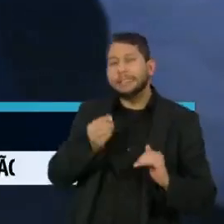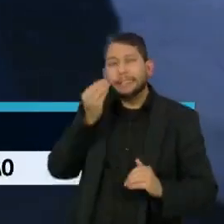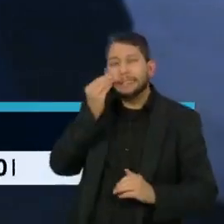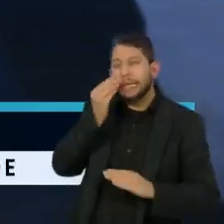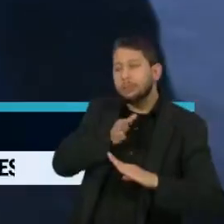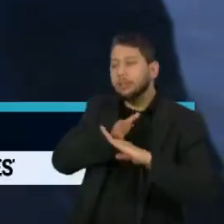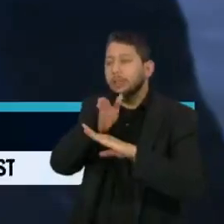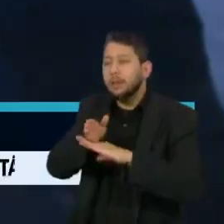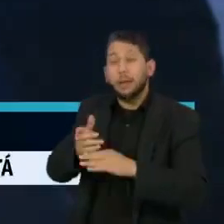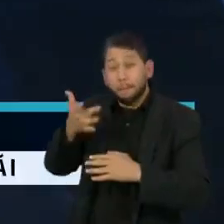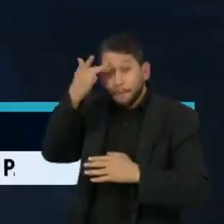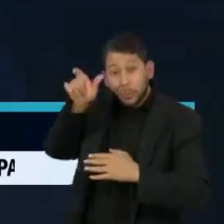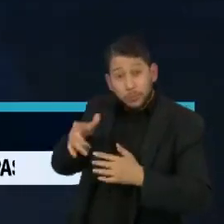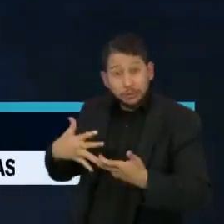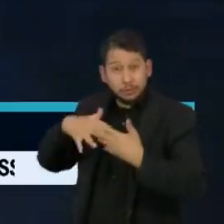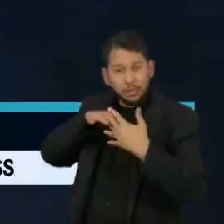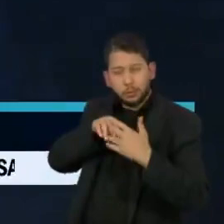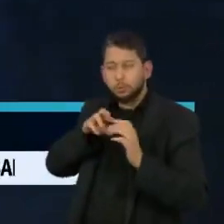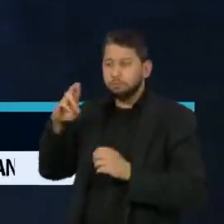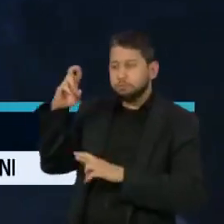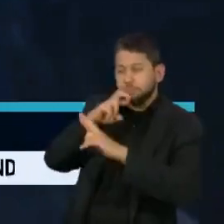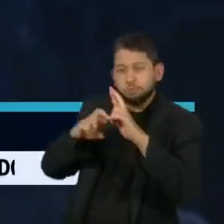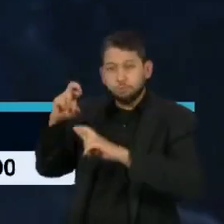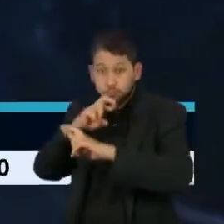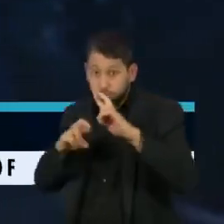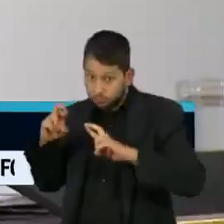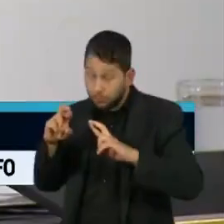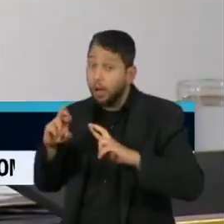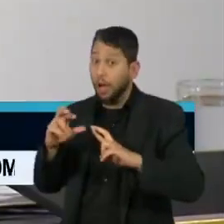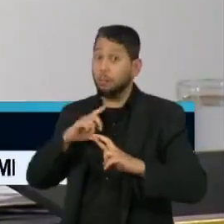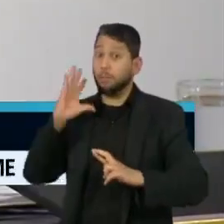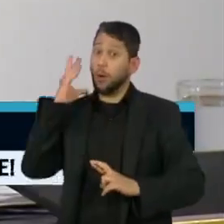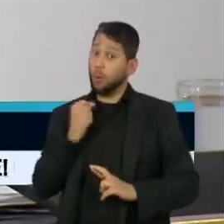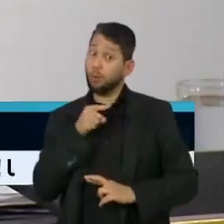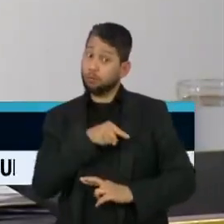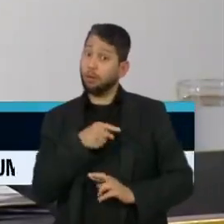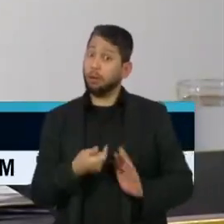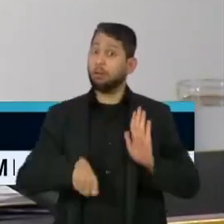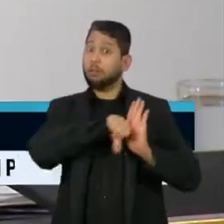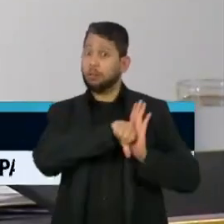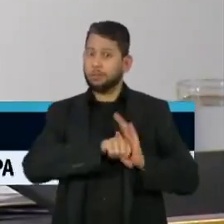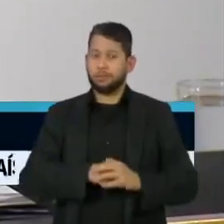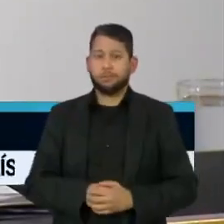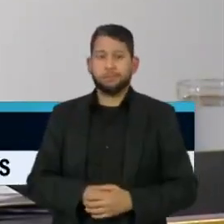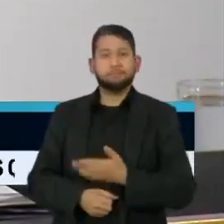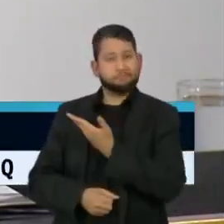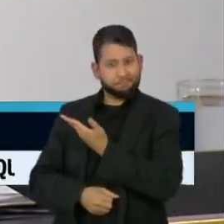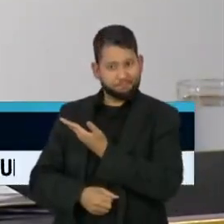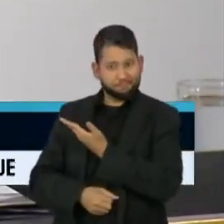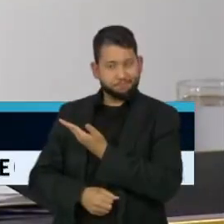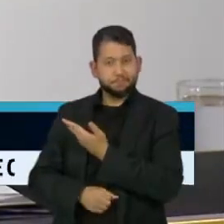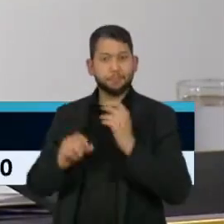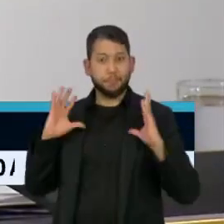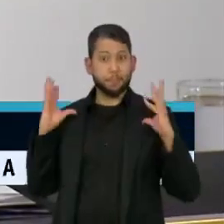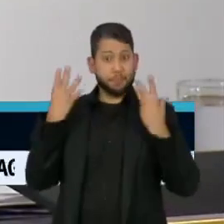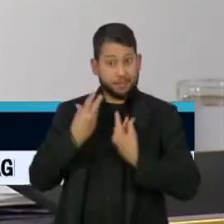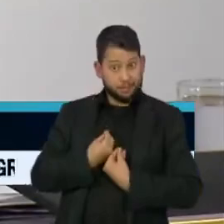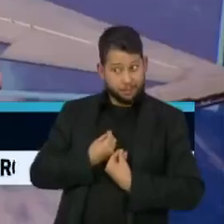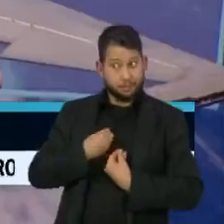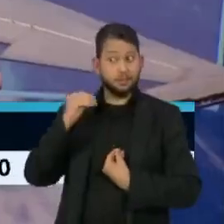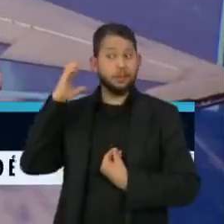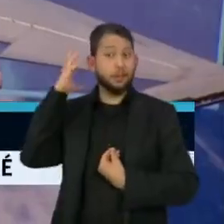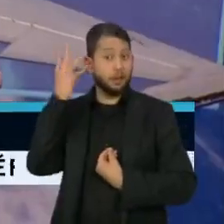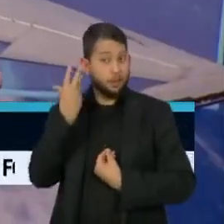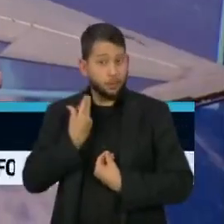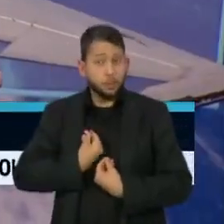cidadãos. A rapongagem é crime, advertiu a ministra. A ministra foi relatora de uma ação que analisava decreto do